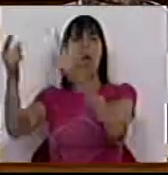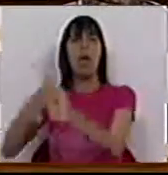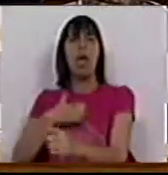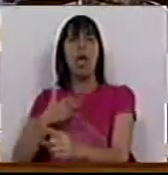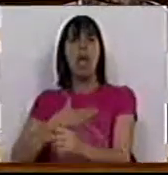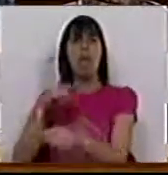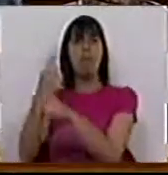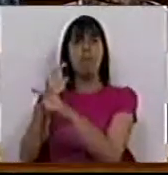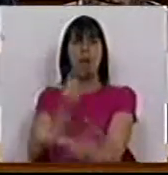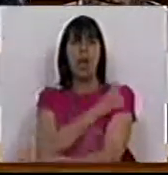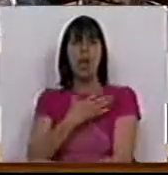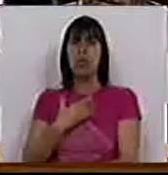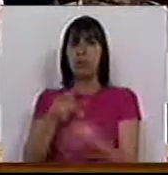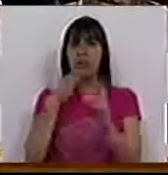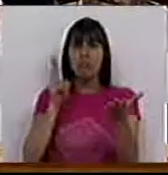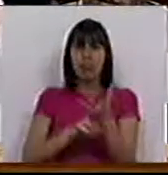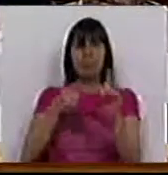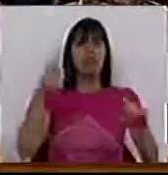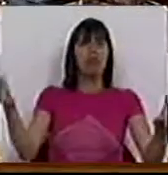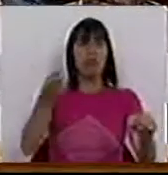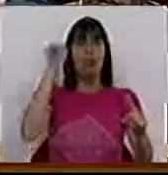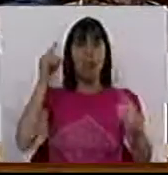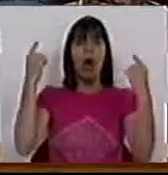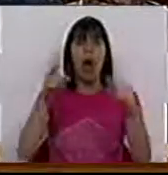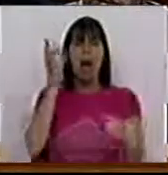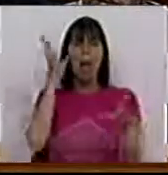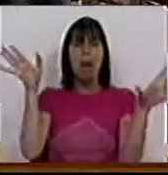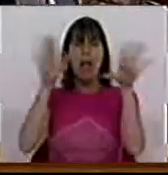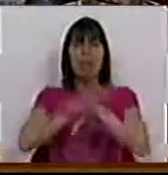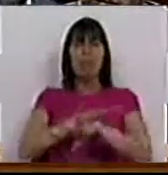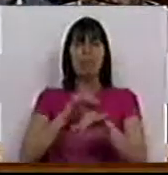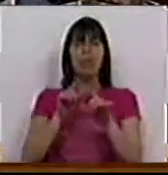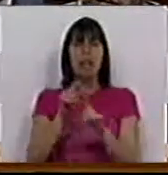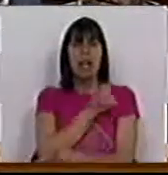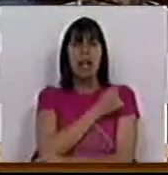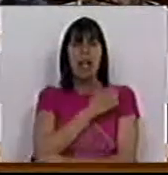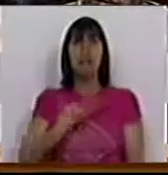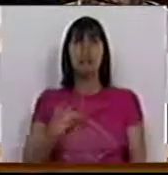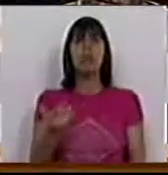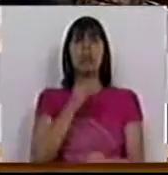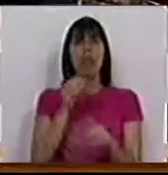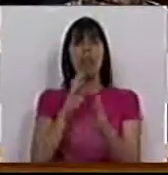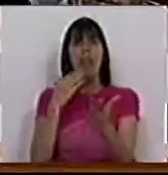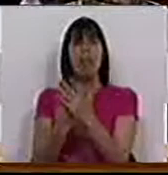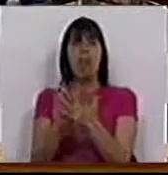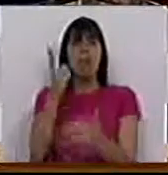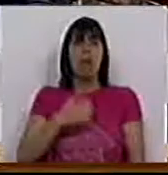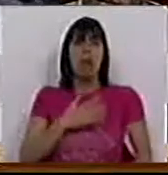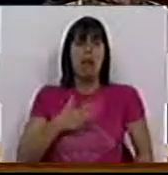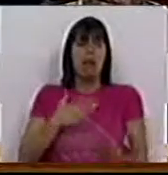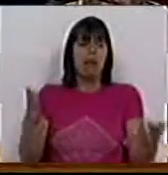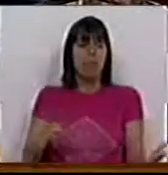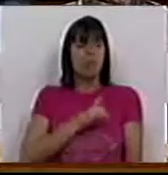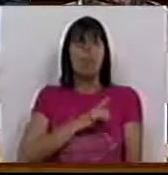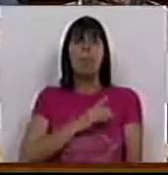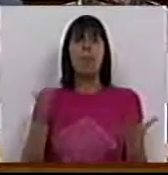entidade, que será também Casa do Douro, não é verdade. Há uma manipulação do logo da Casa do Douro, que será atribuída a uma entidade